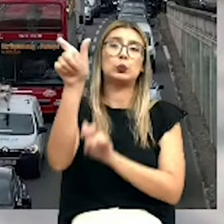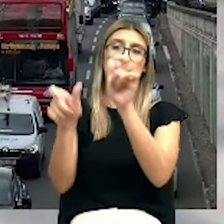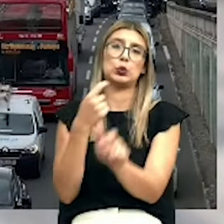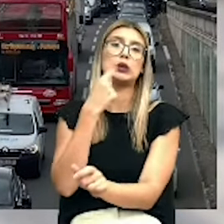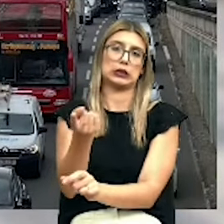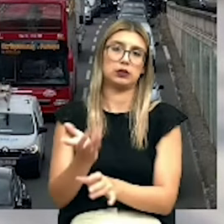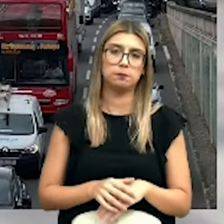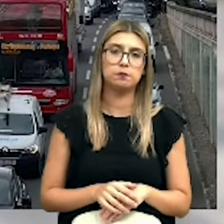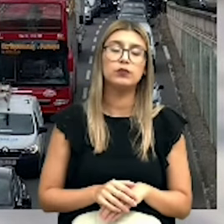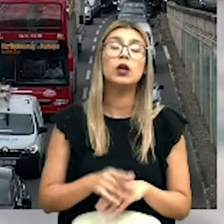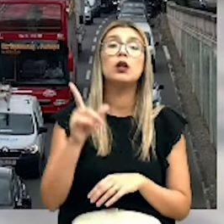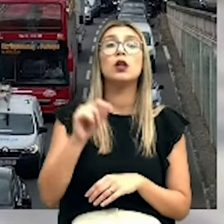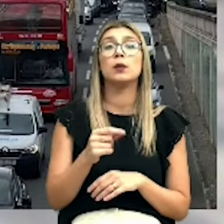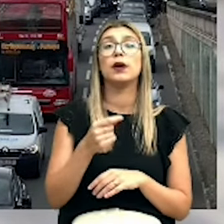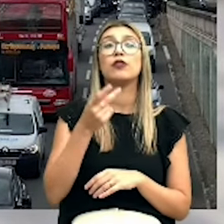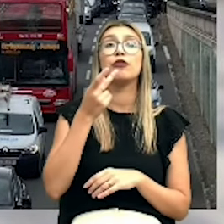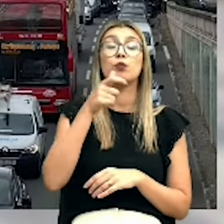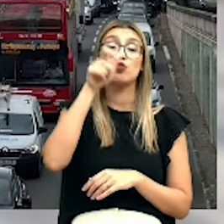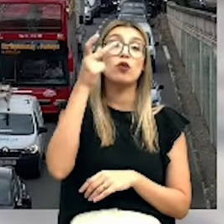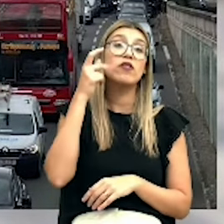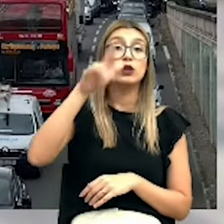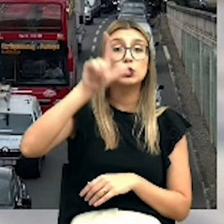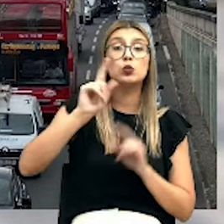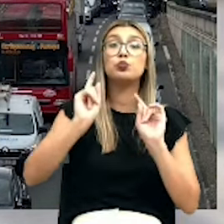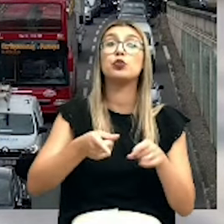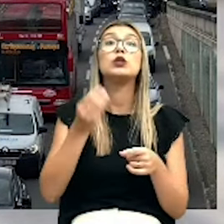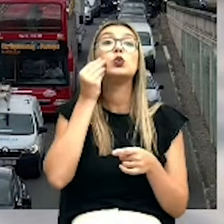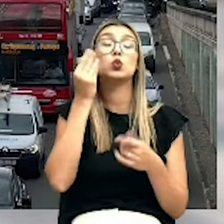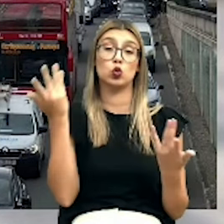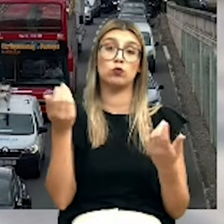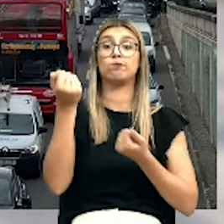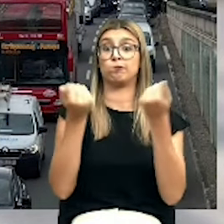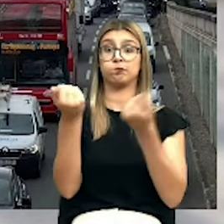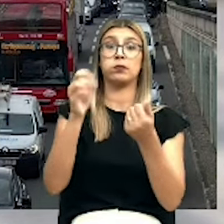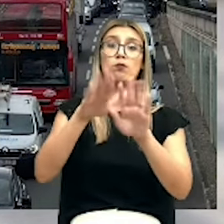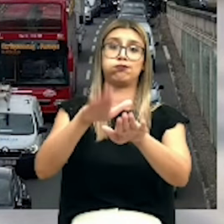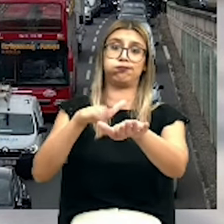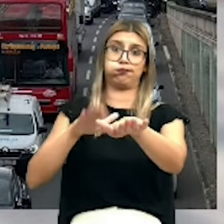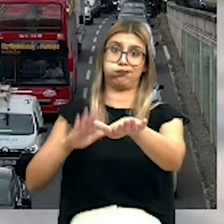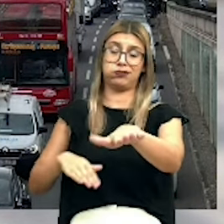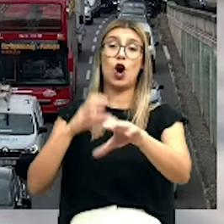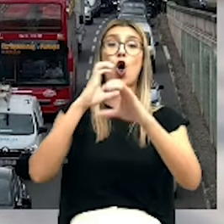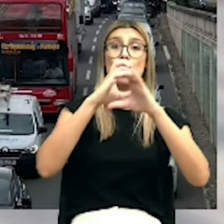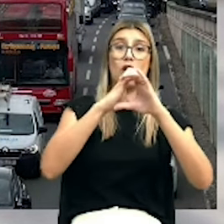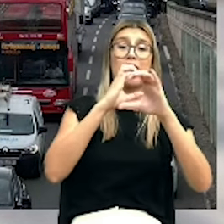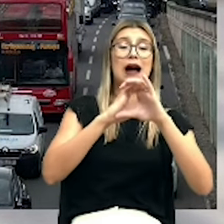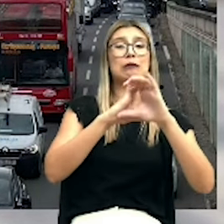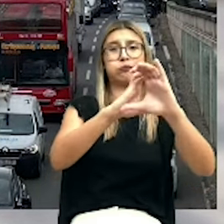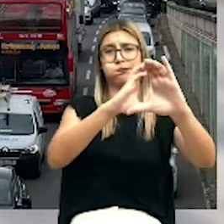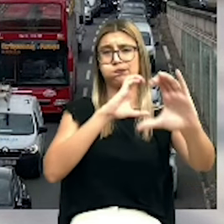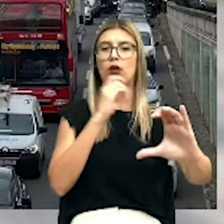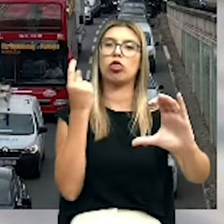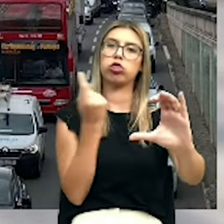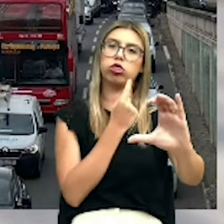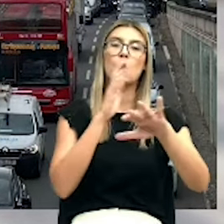começa preso no trânsito, nas vias rápidas de acesso à cidade, com autocarros sem faixas exclusivas de bus e cada vez mais lentes